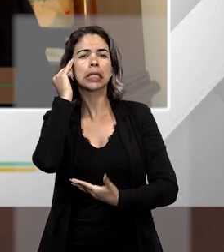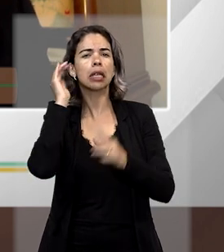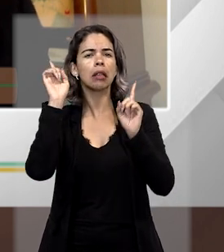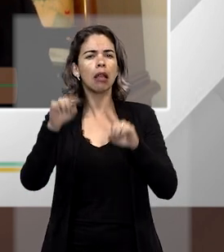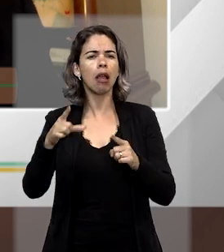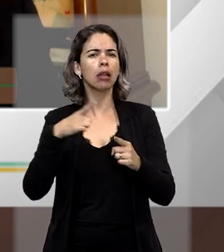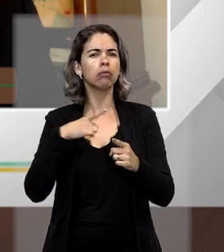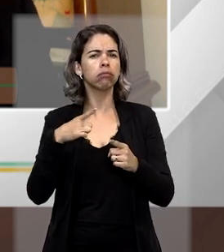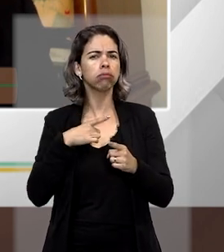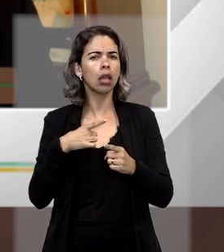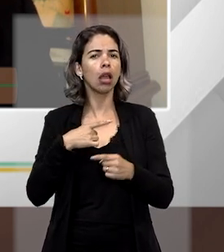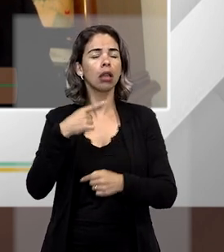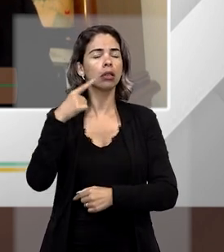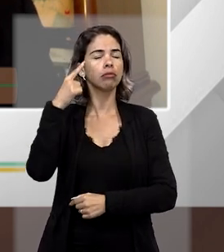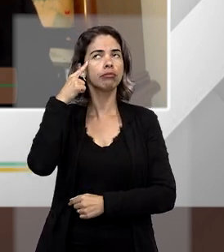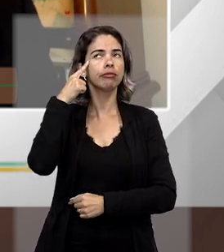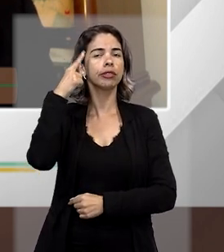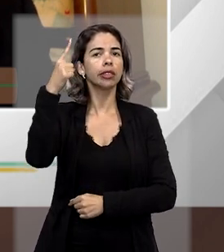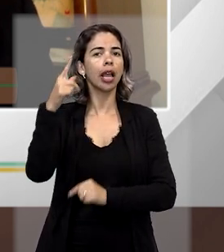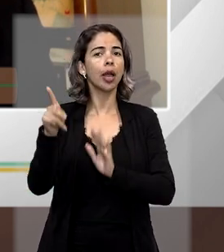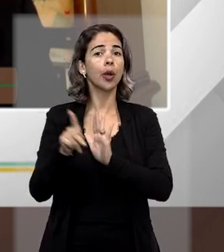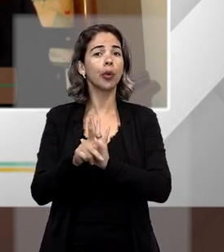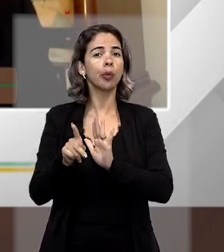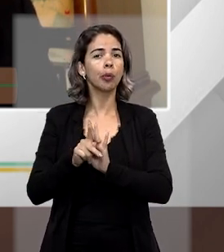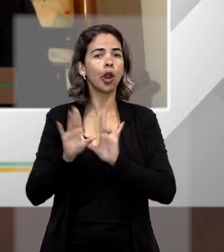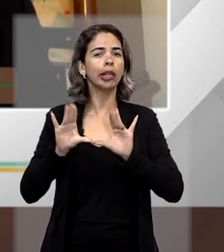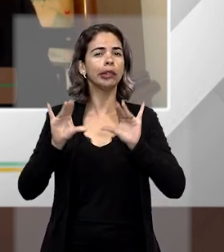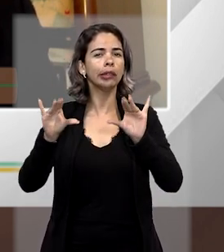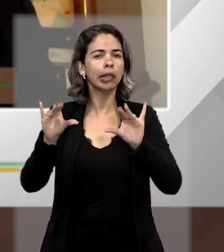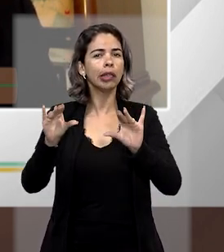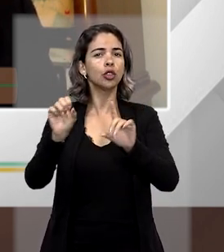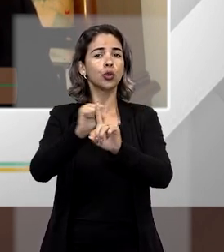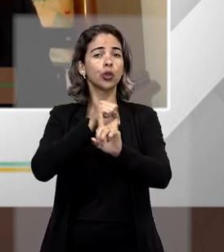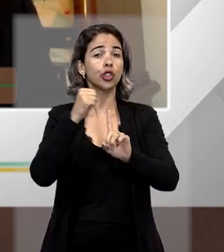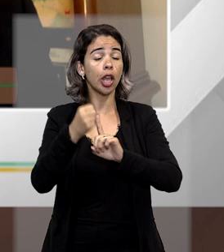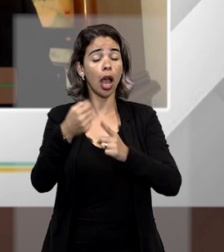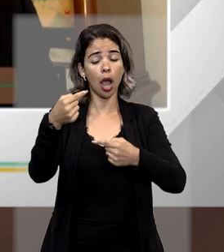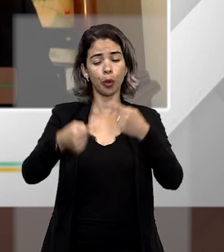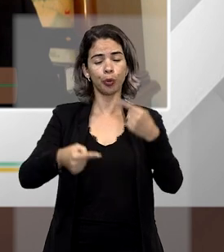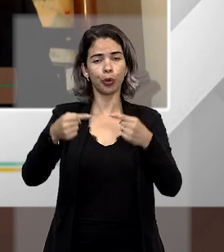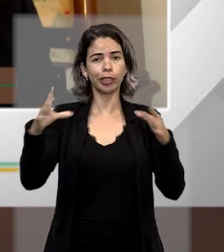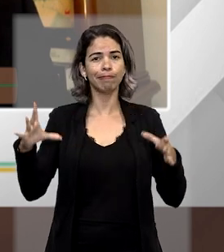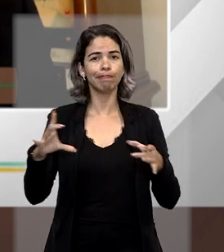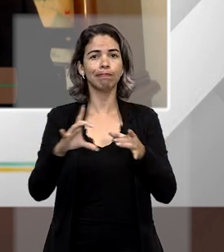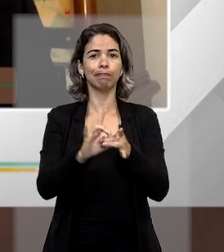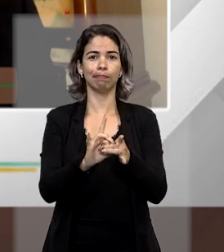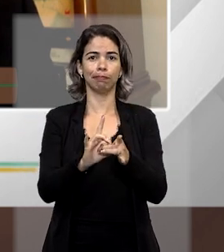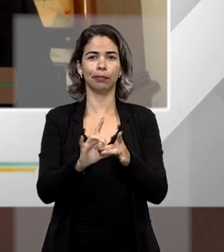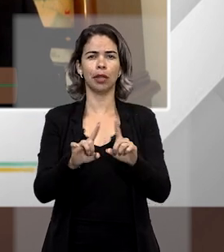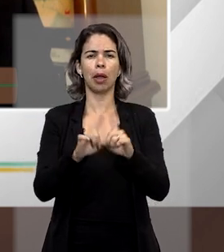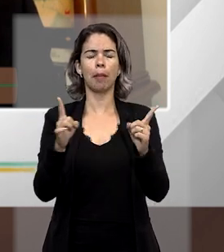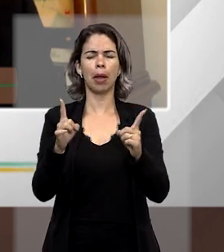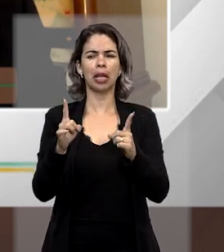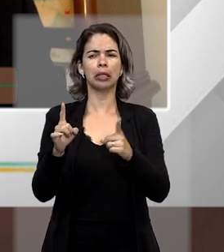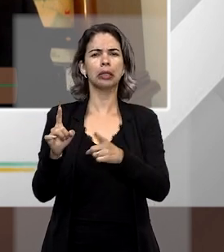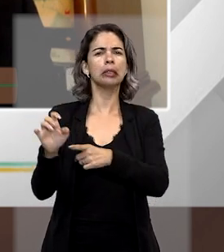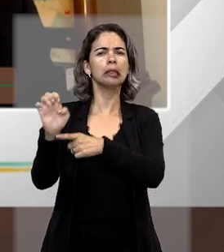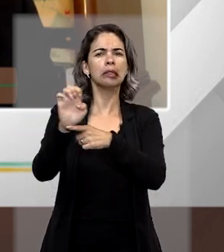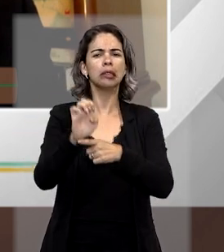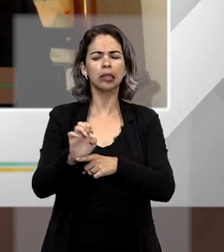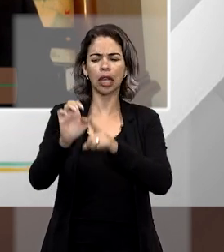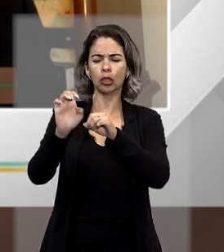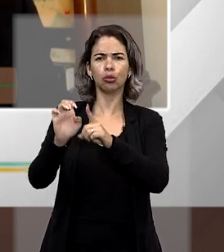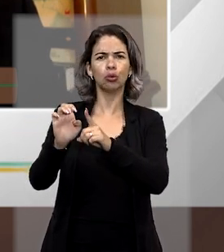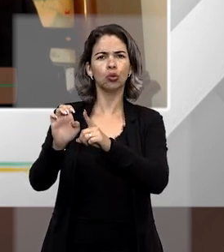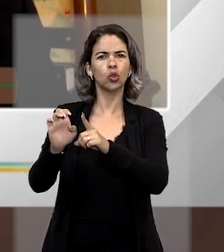agrega ideias das ciências sociais, das ciências políticas, enfim. Mas a ideia de Estado